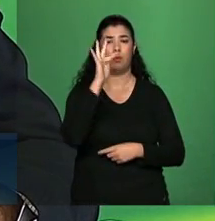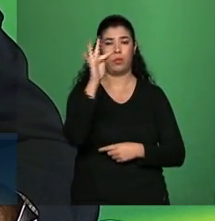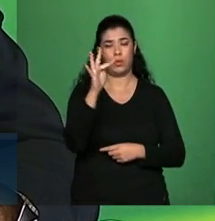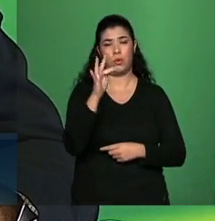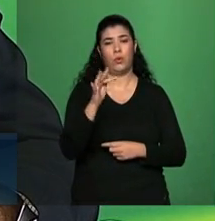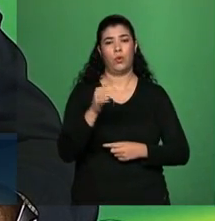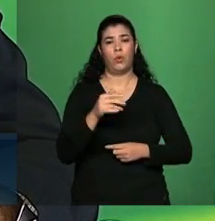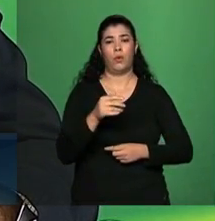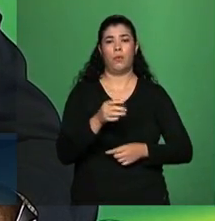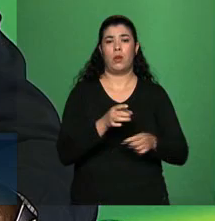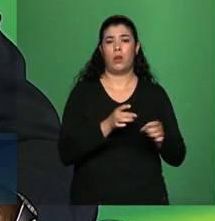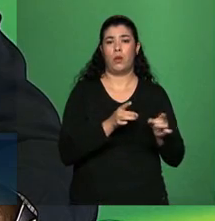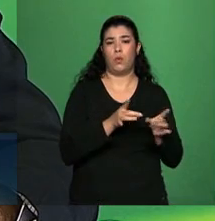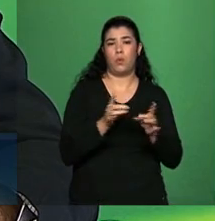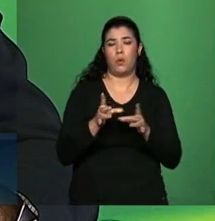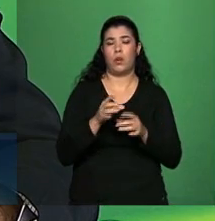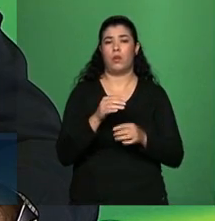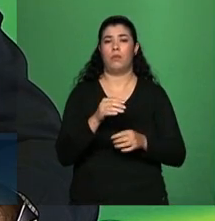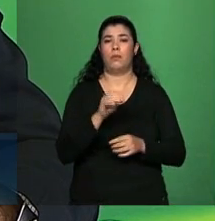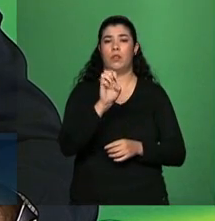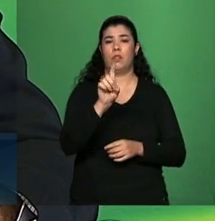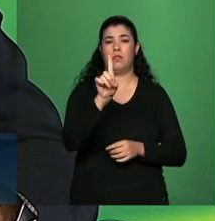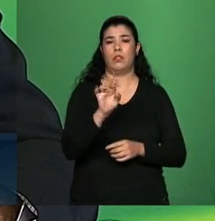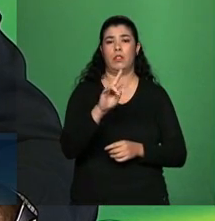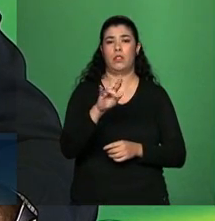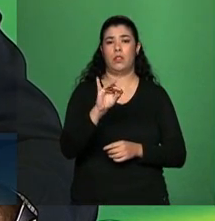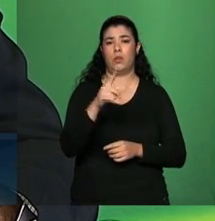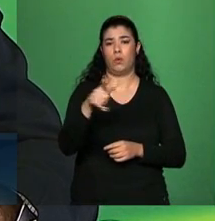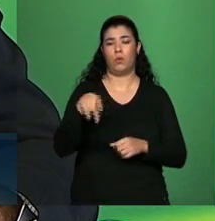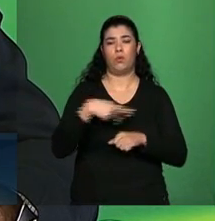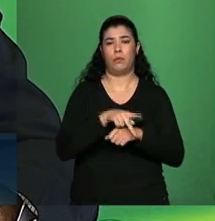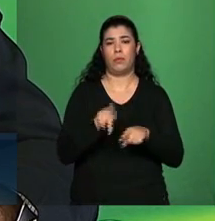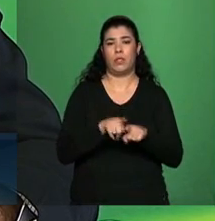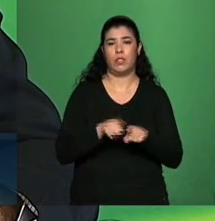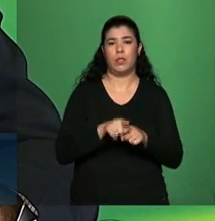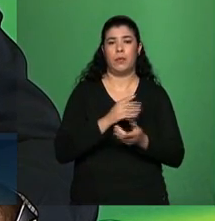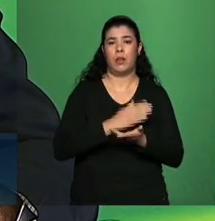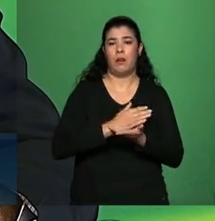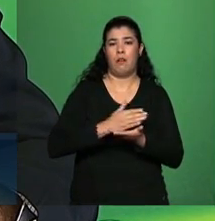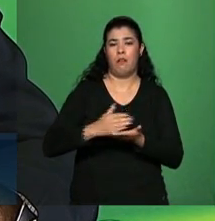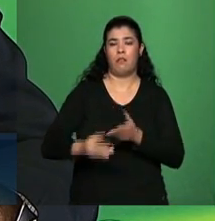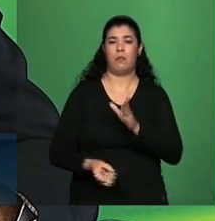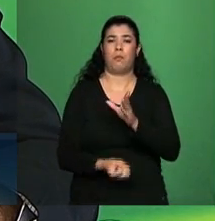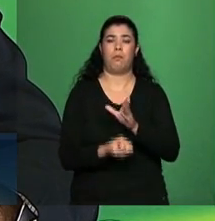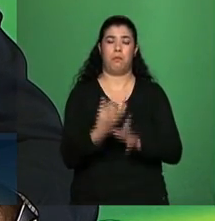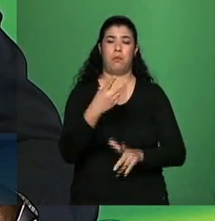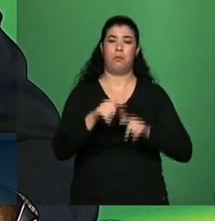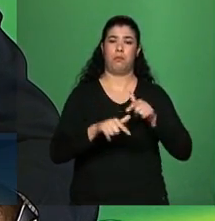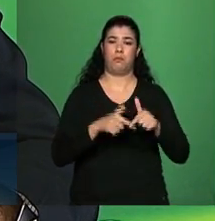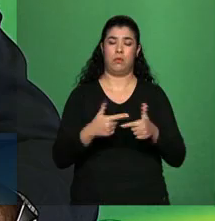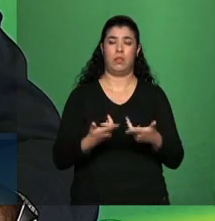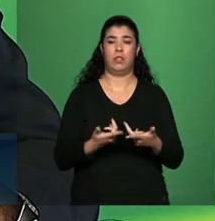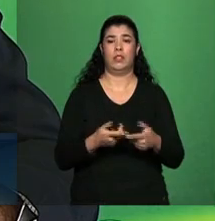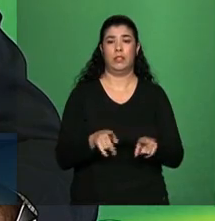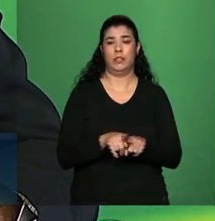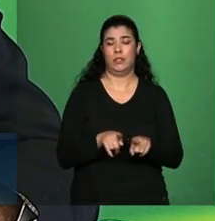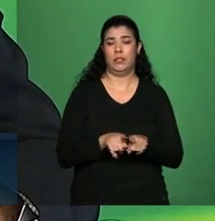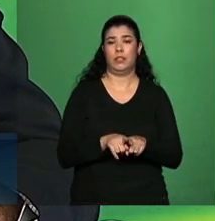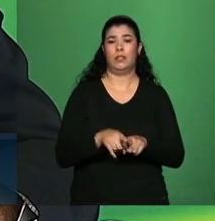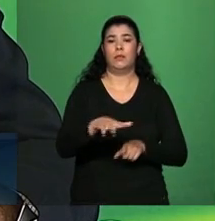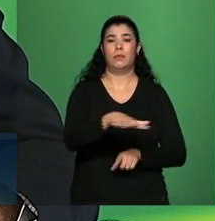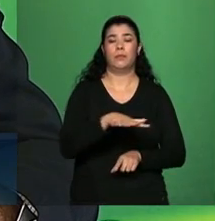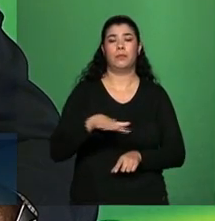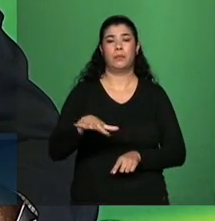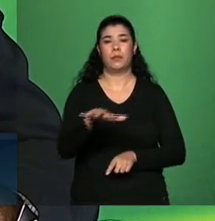exterior a proteção efetiva ao longo das cadeias de produção nós temos na